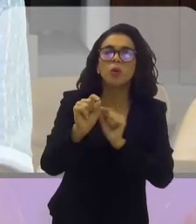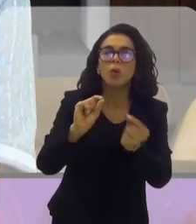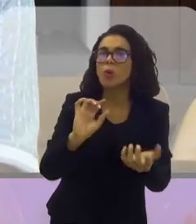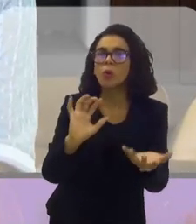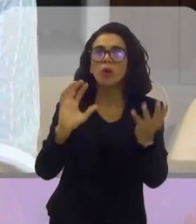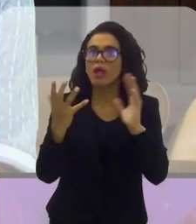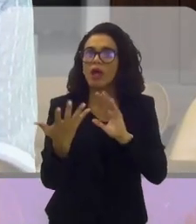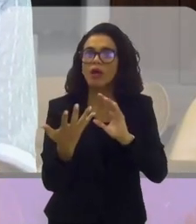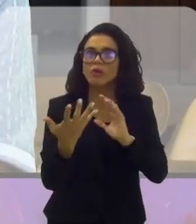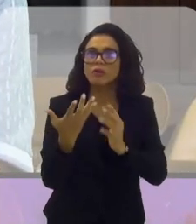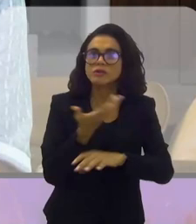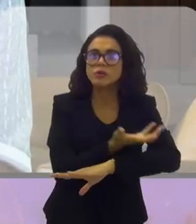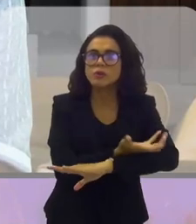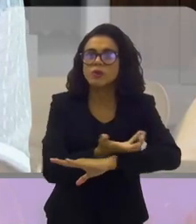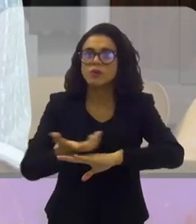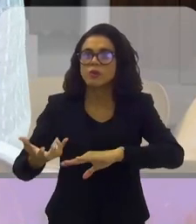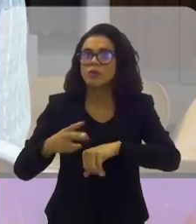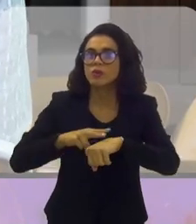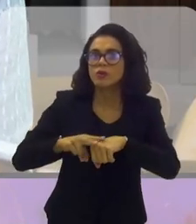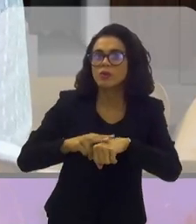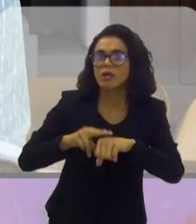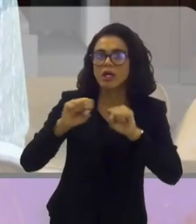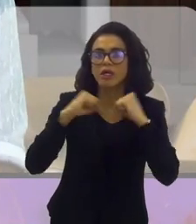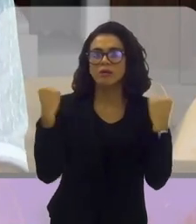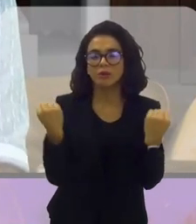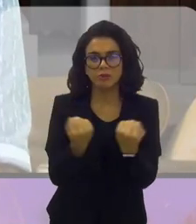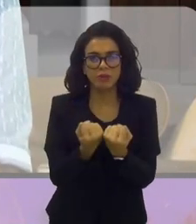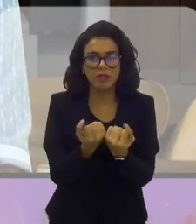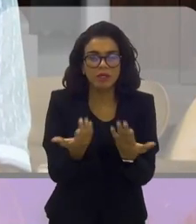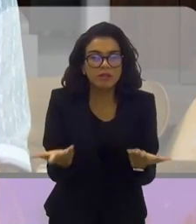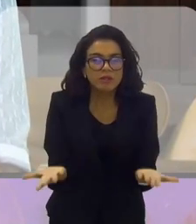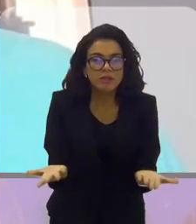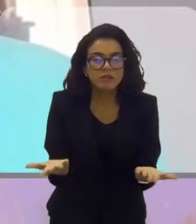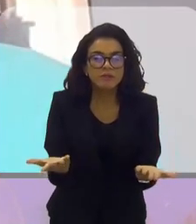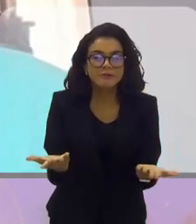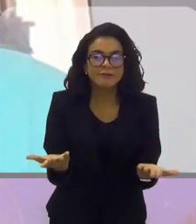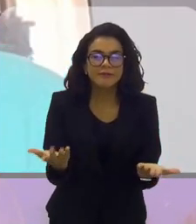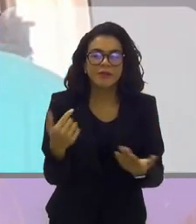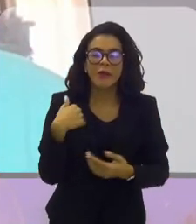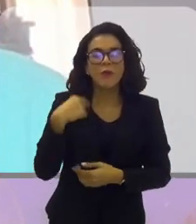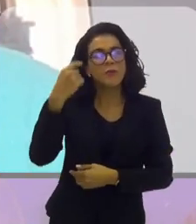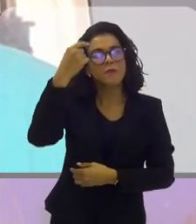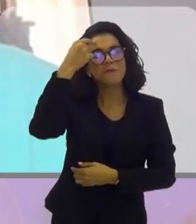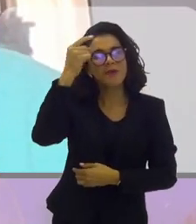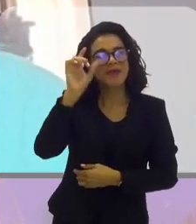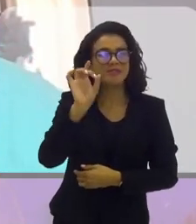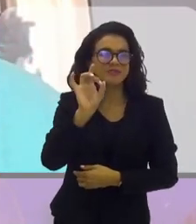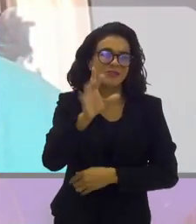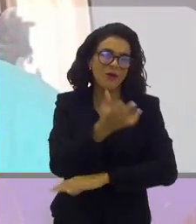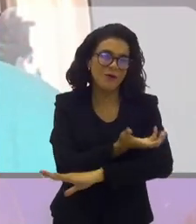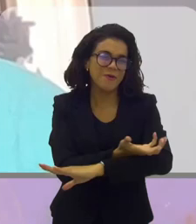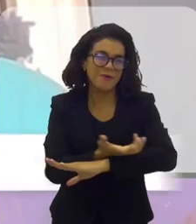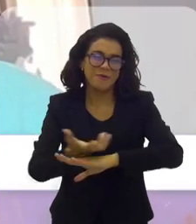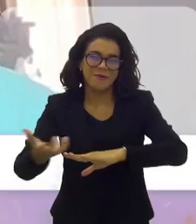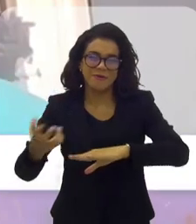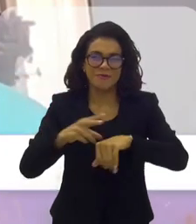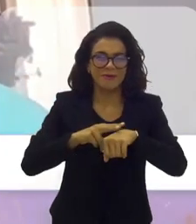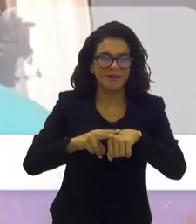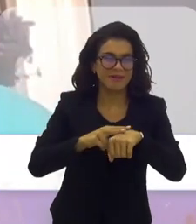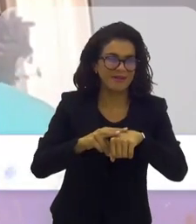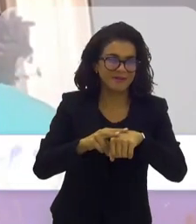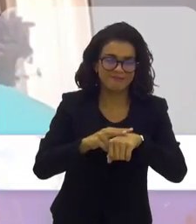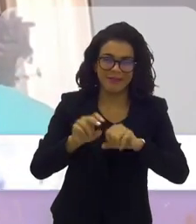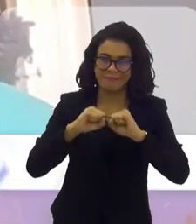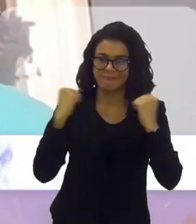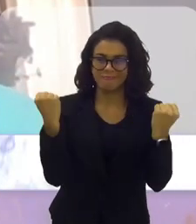aconteceu com o gramado do Maracanã, Arthur? Veja, eu não penso que seja só o gramado do Maracanã. Eu acho